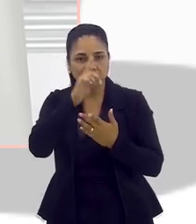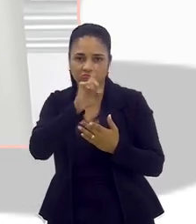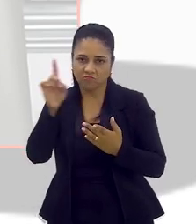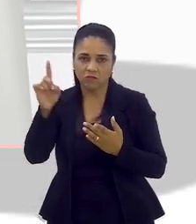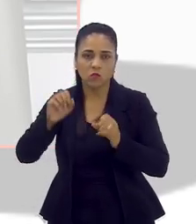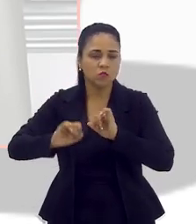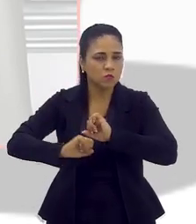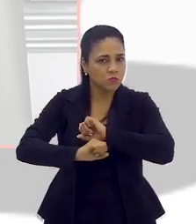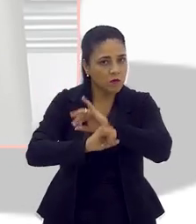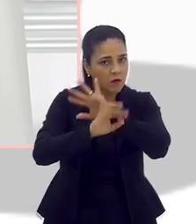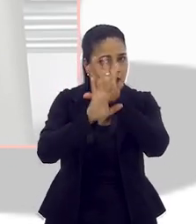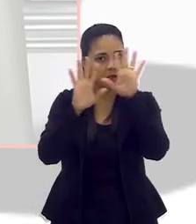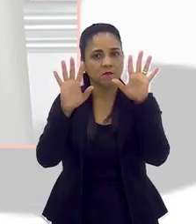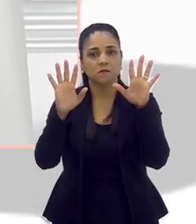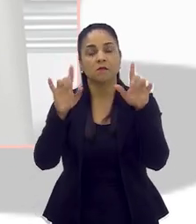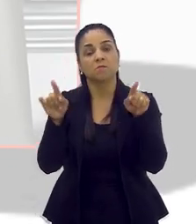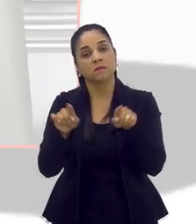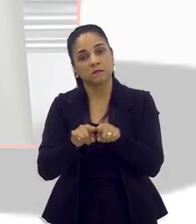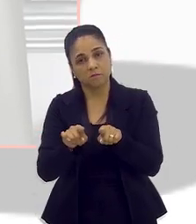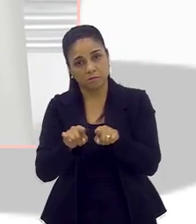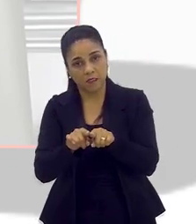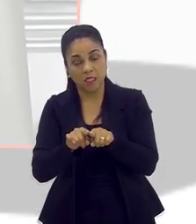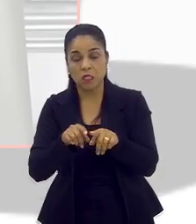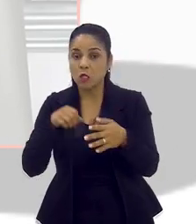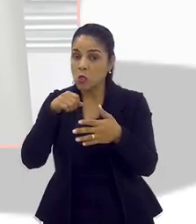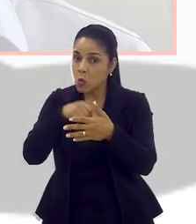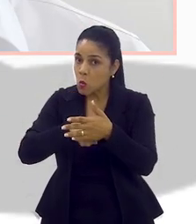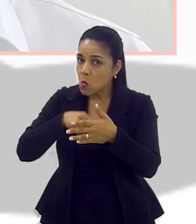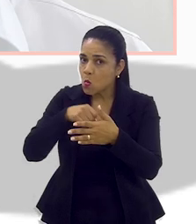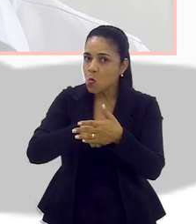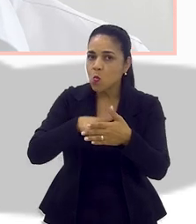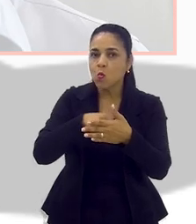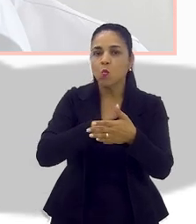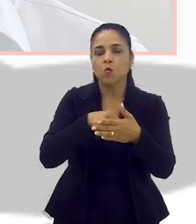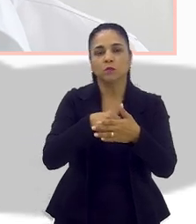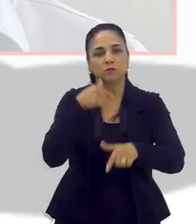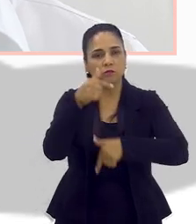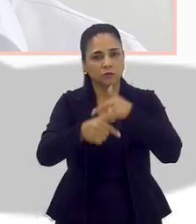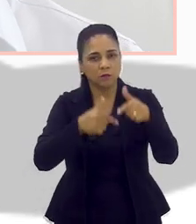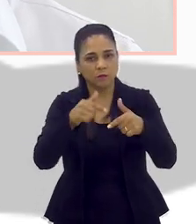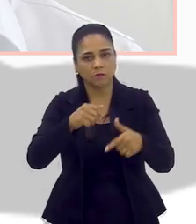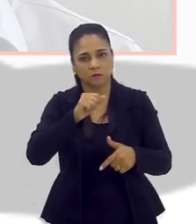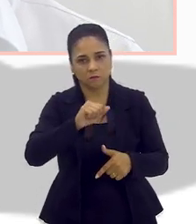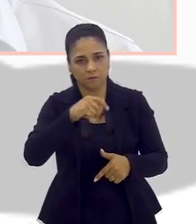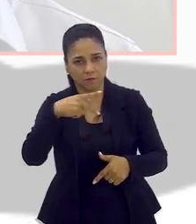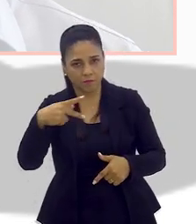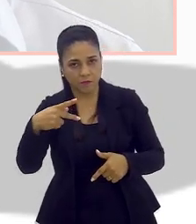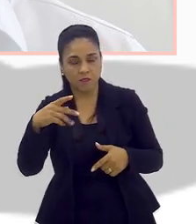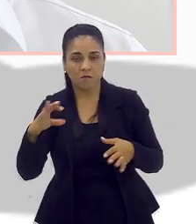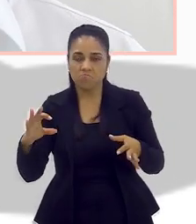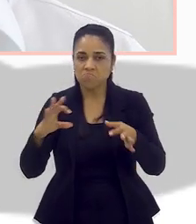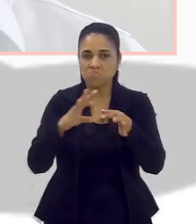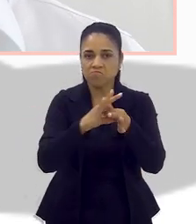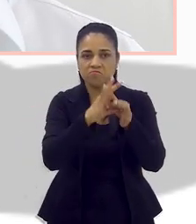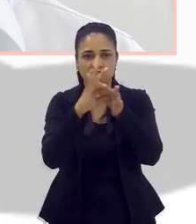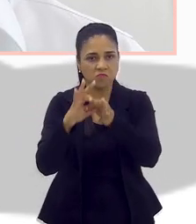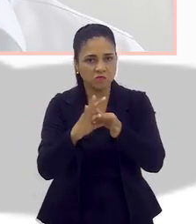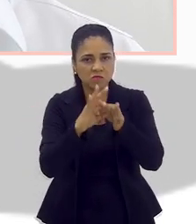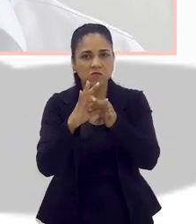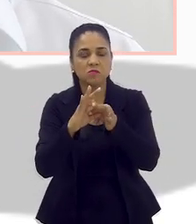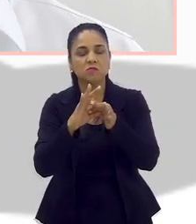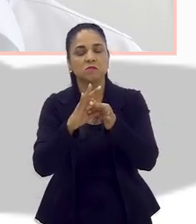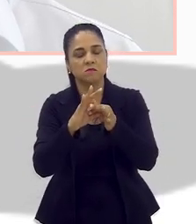com bastante clareza, mas também bastante luta dos entregadores, que é uma classe muito unida e que